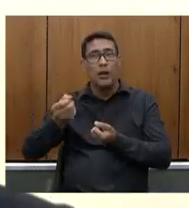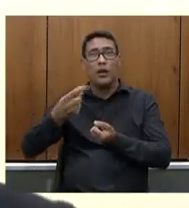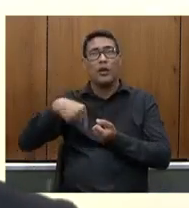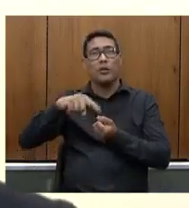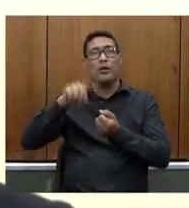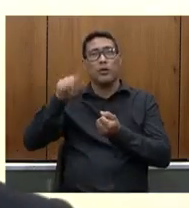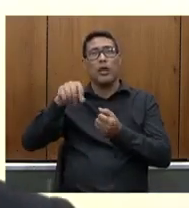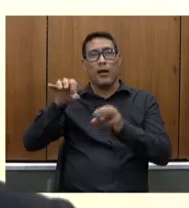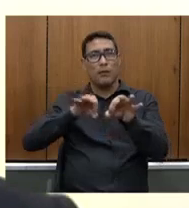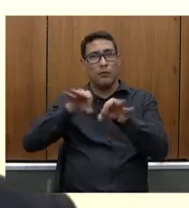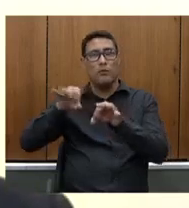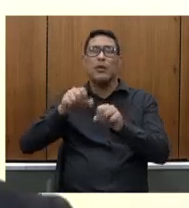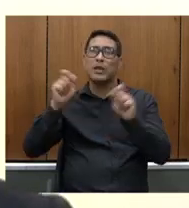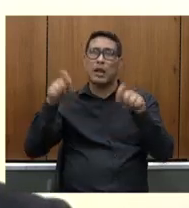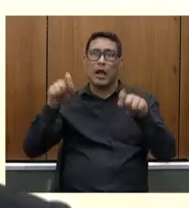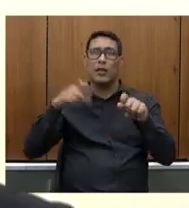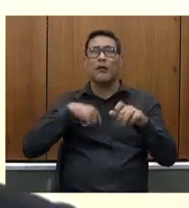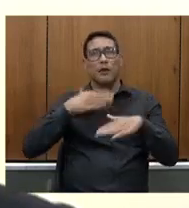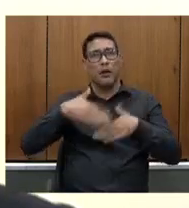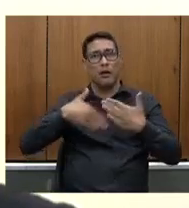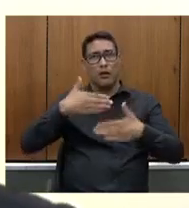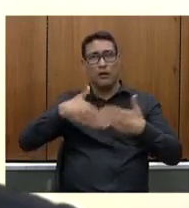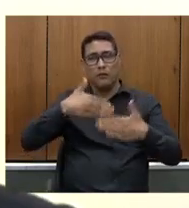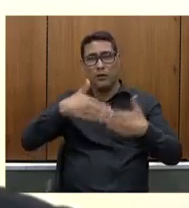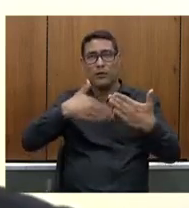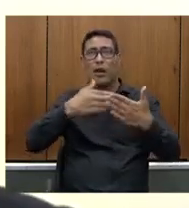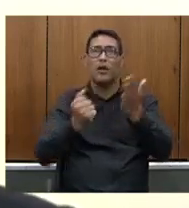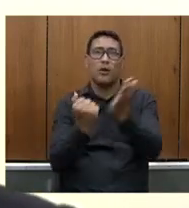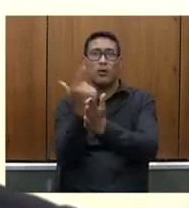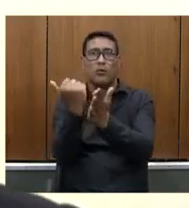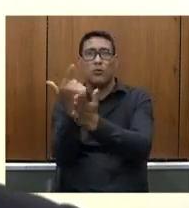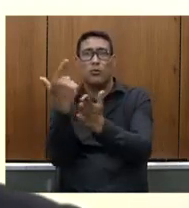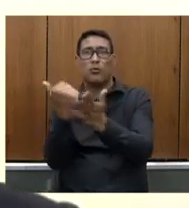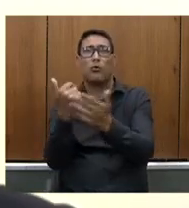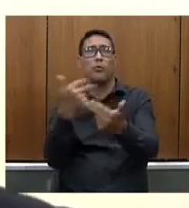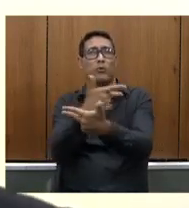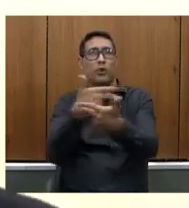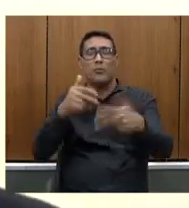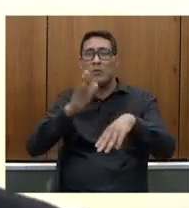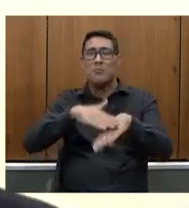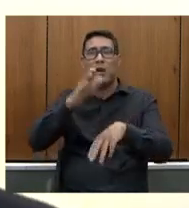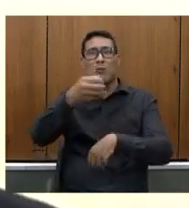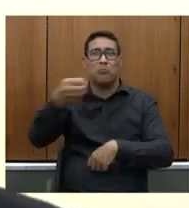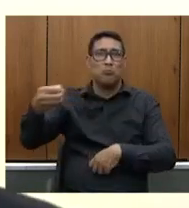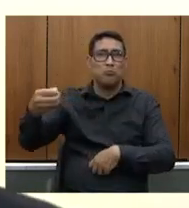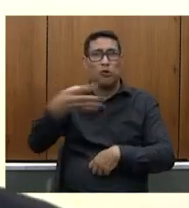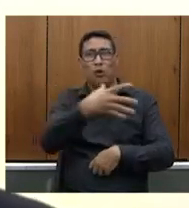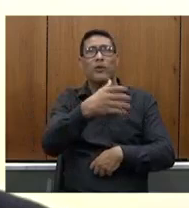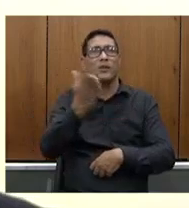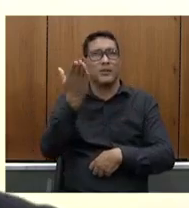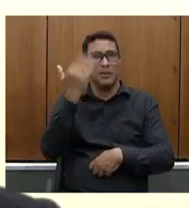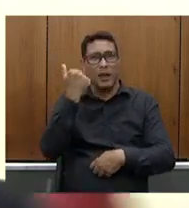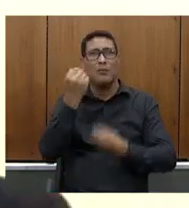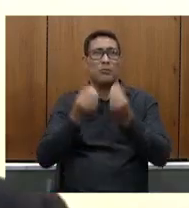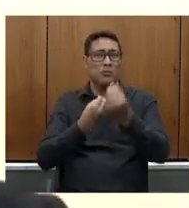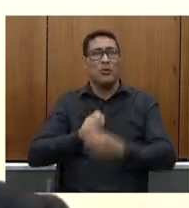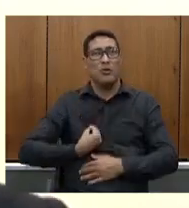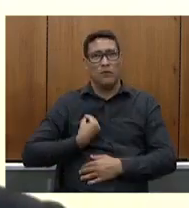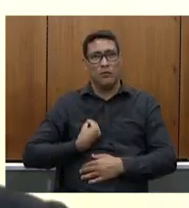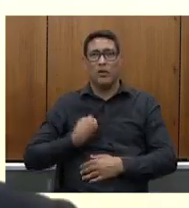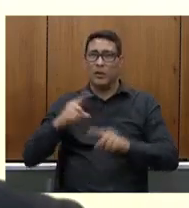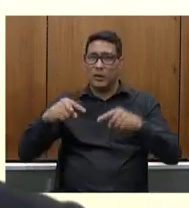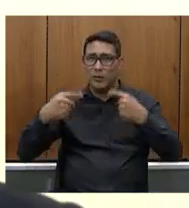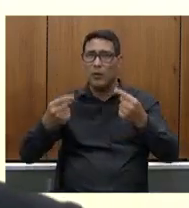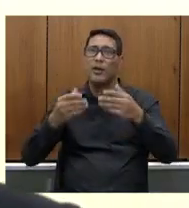fosse avançado esse processo com a compra dos equipamentos mais modernos mas o senhor sabe bem como funciona após pedir